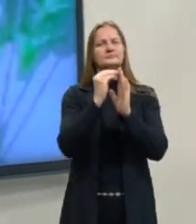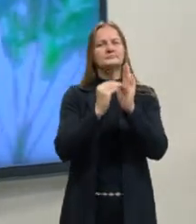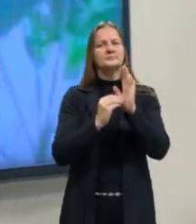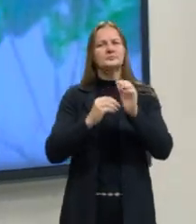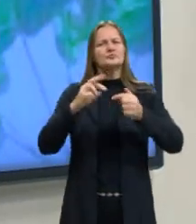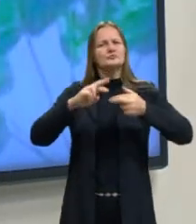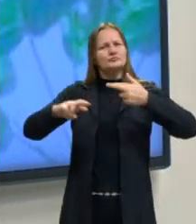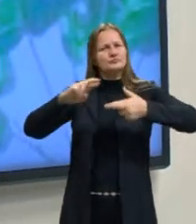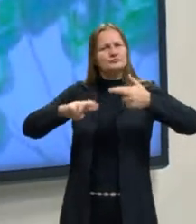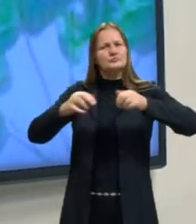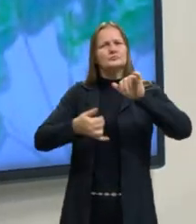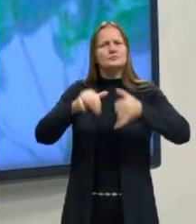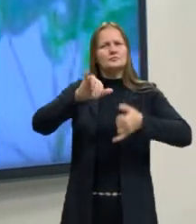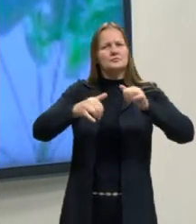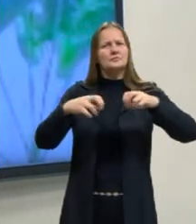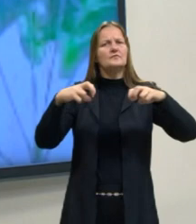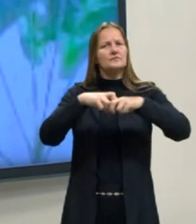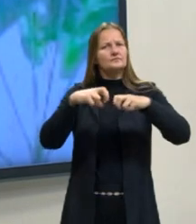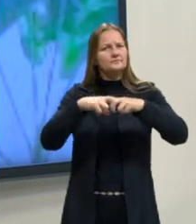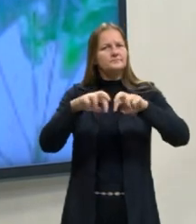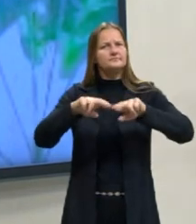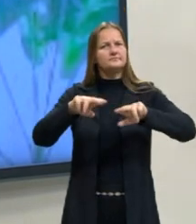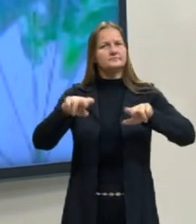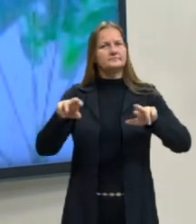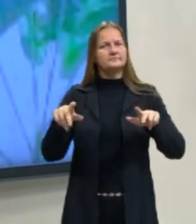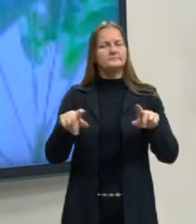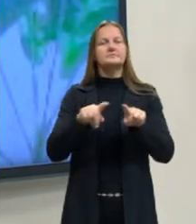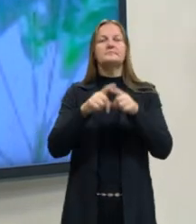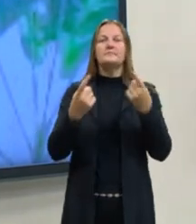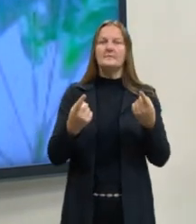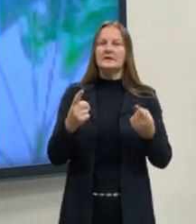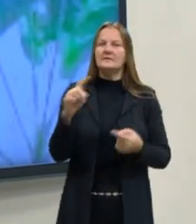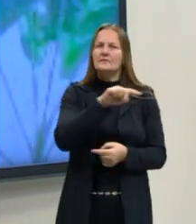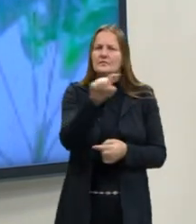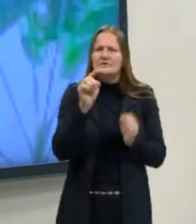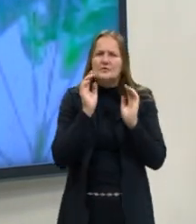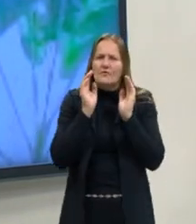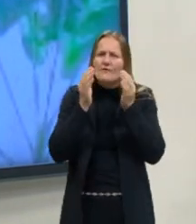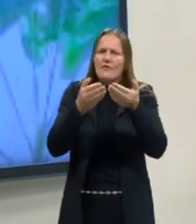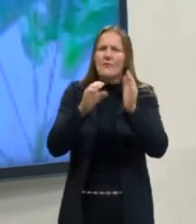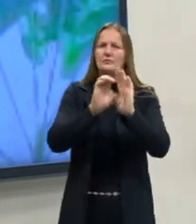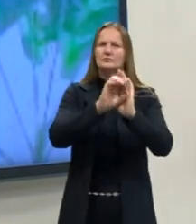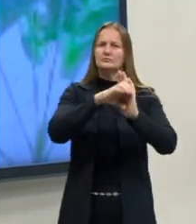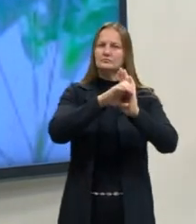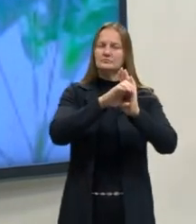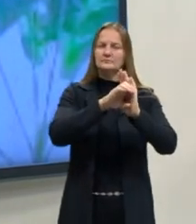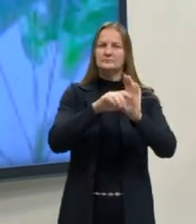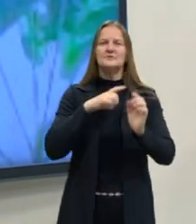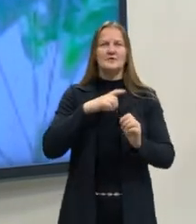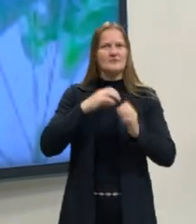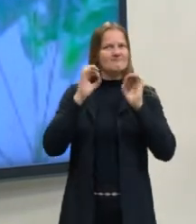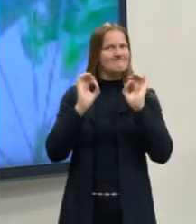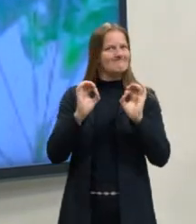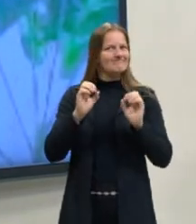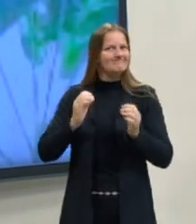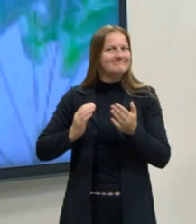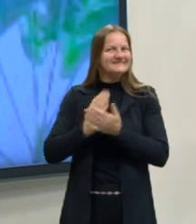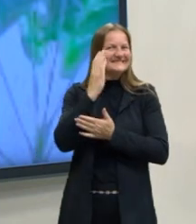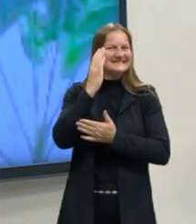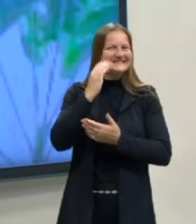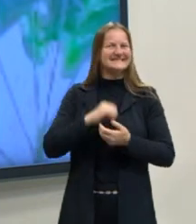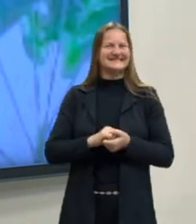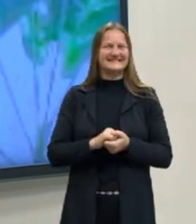reações químicas, físicas. Mas, se vocês focarem nos conceitos, vai dar certo, vai dar bom,